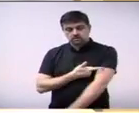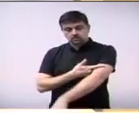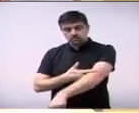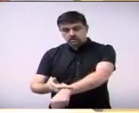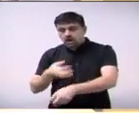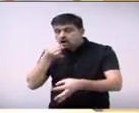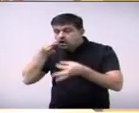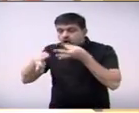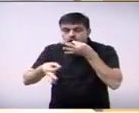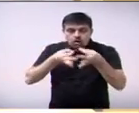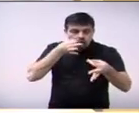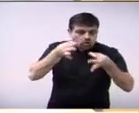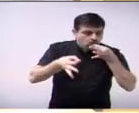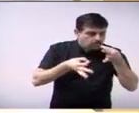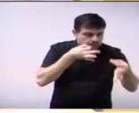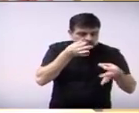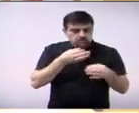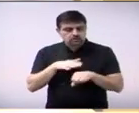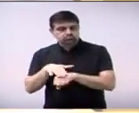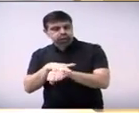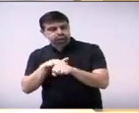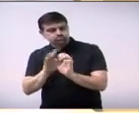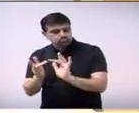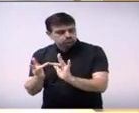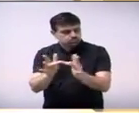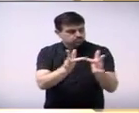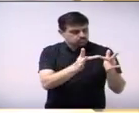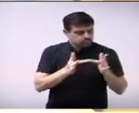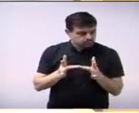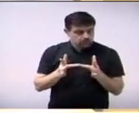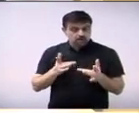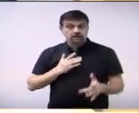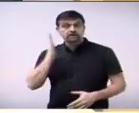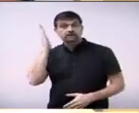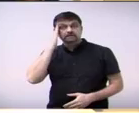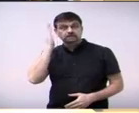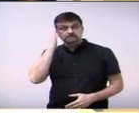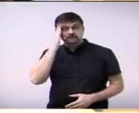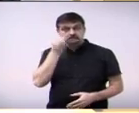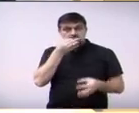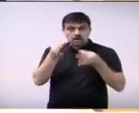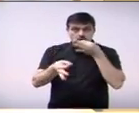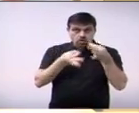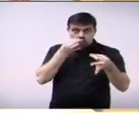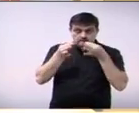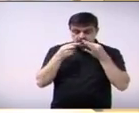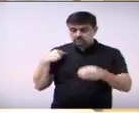eleitores, porque cada um tem a sua opção política. E eu, nesses anos todos, sempre respeitei a todos,